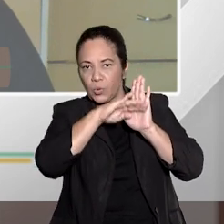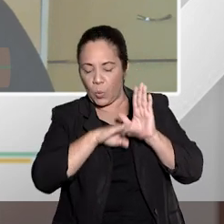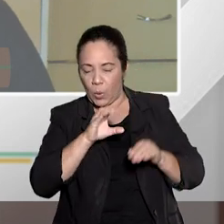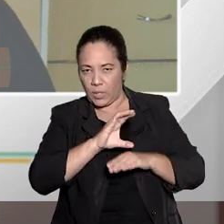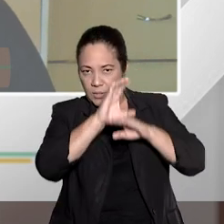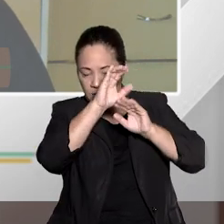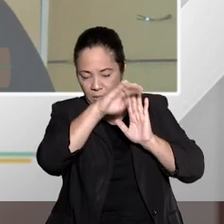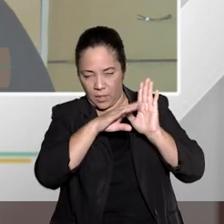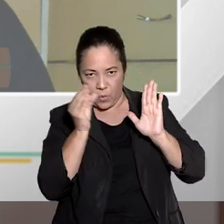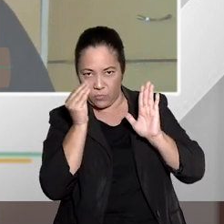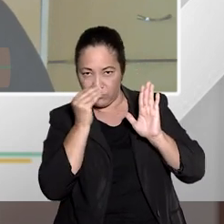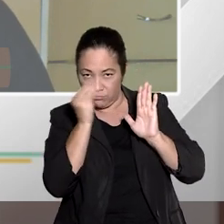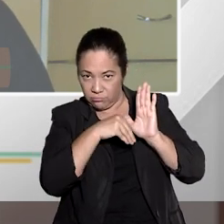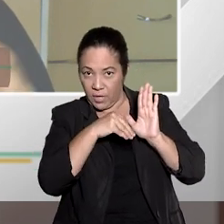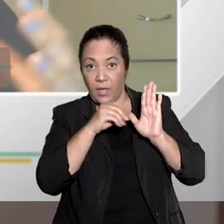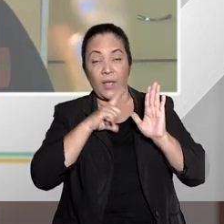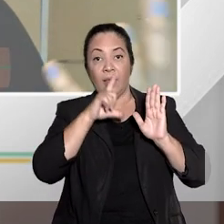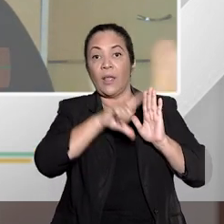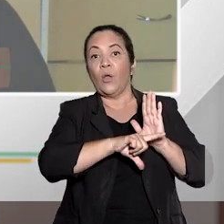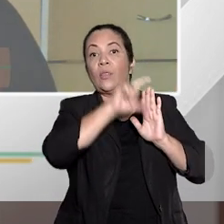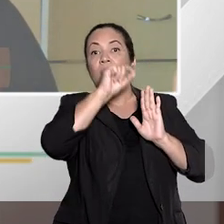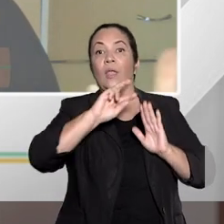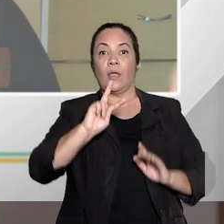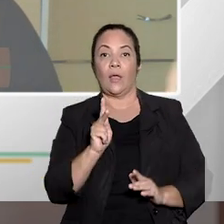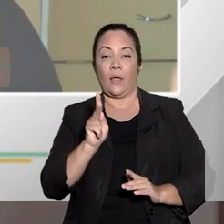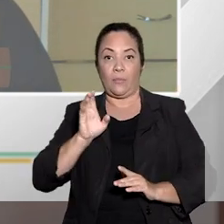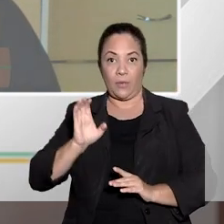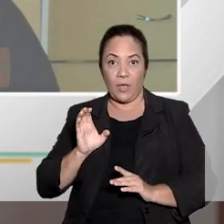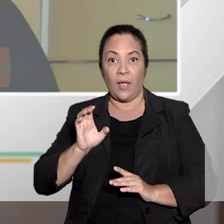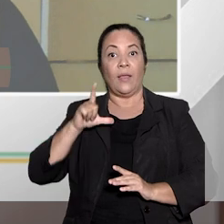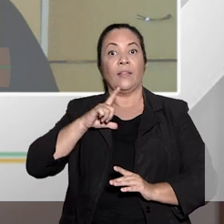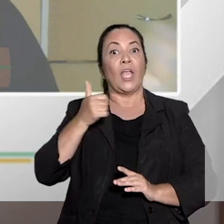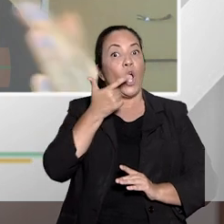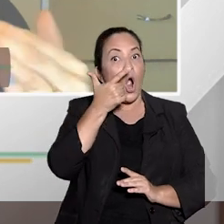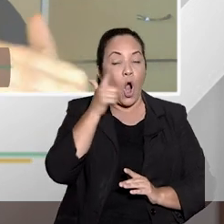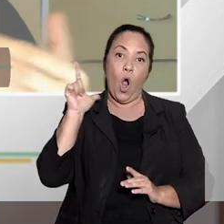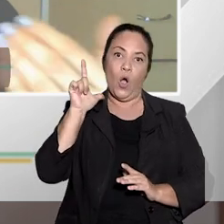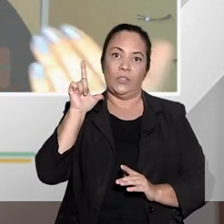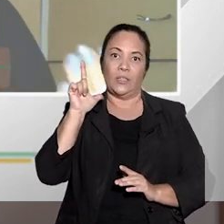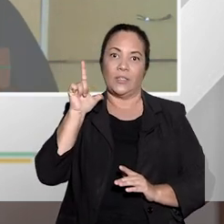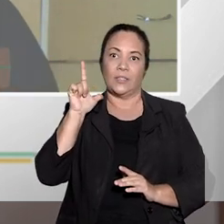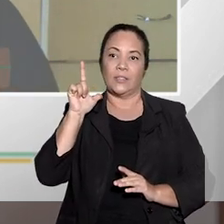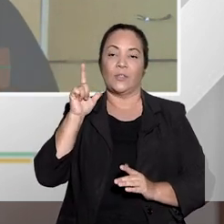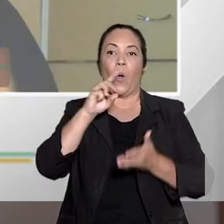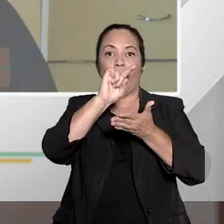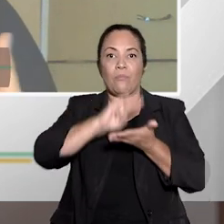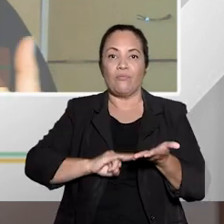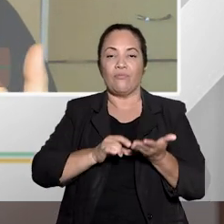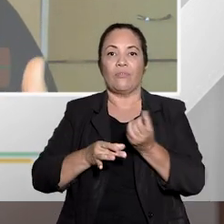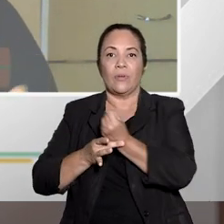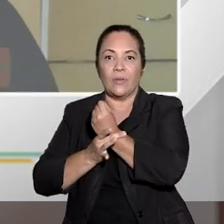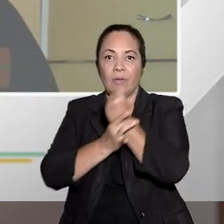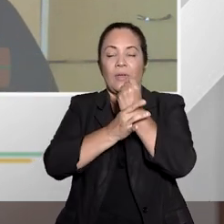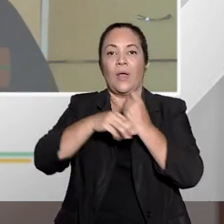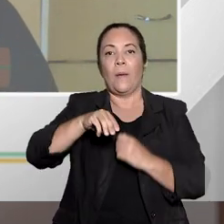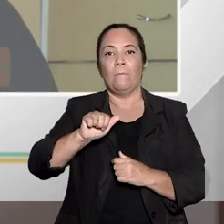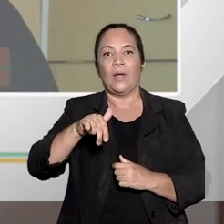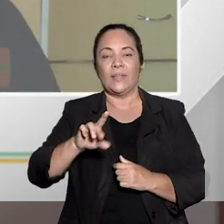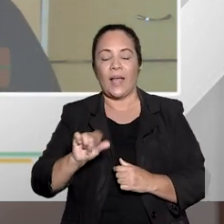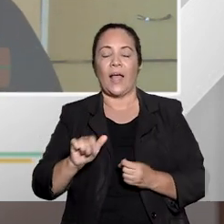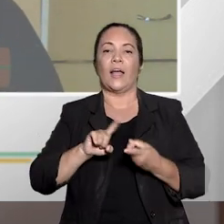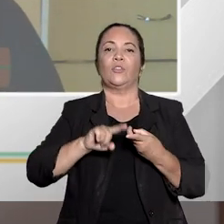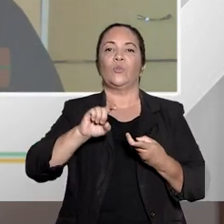aí, junto com a habeas corpus, outros chamados remédios constitucionais, como o mandado de segurança, o mandado de